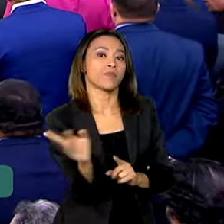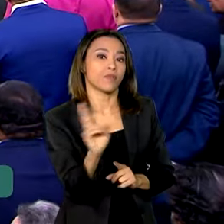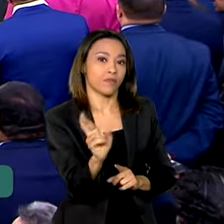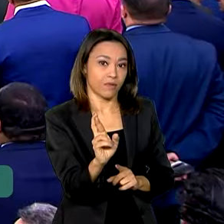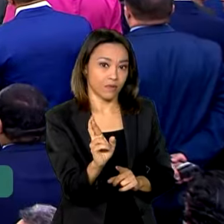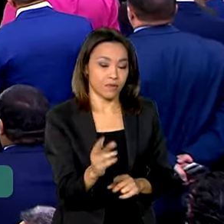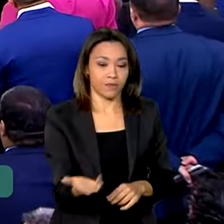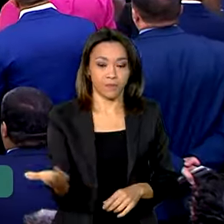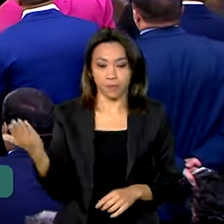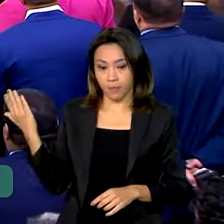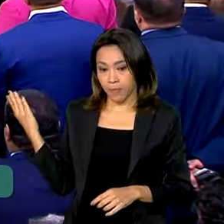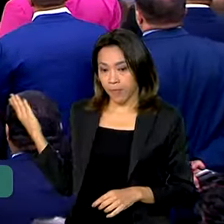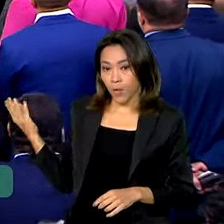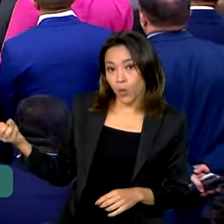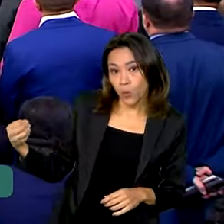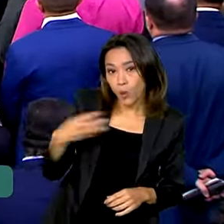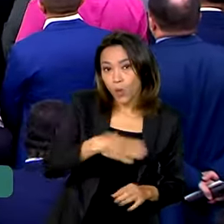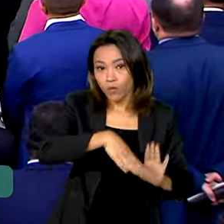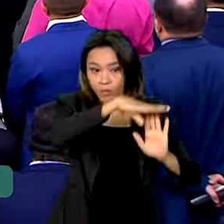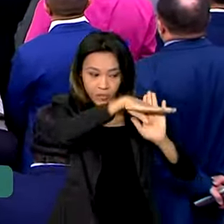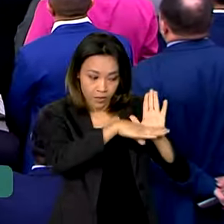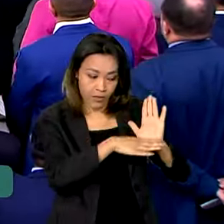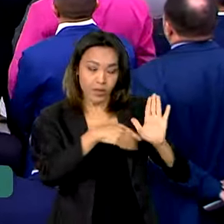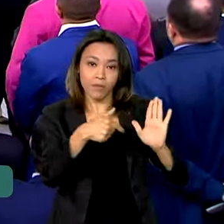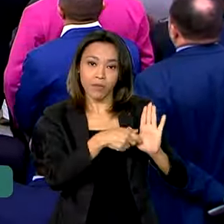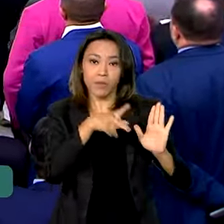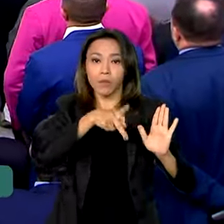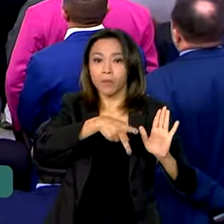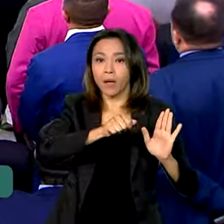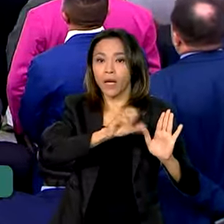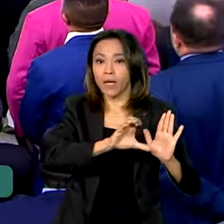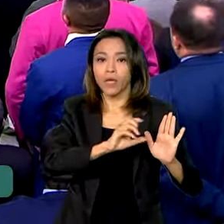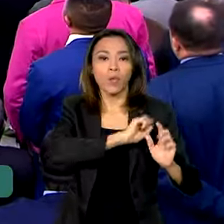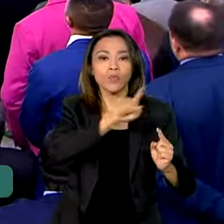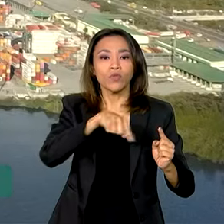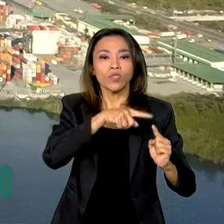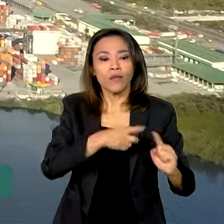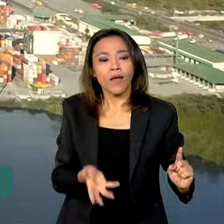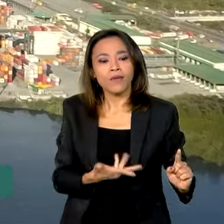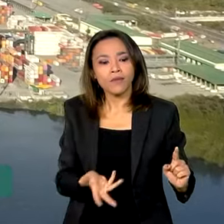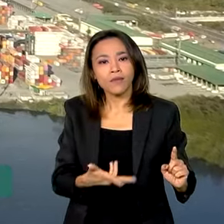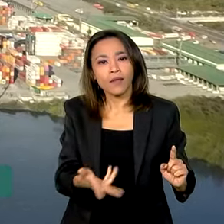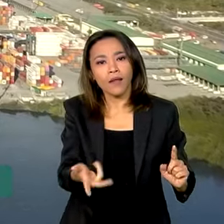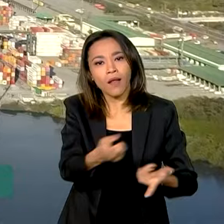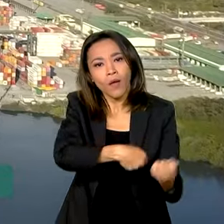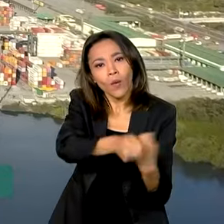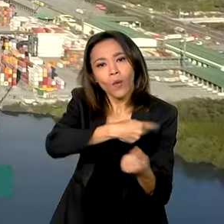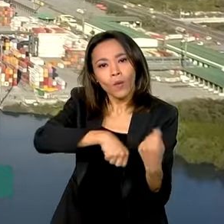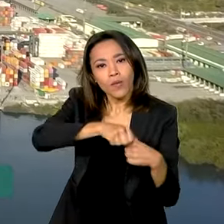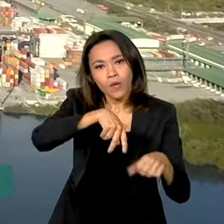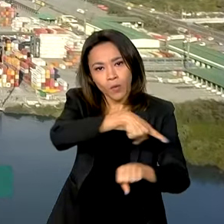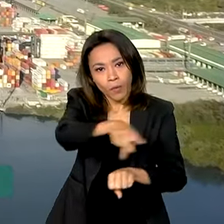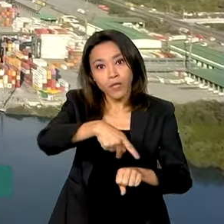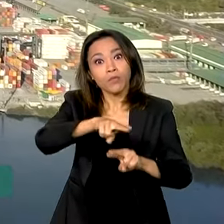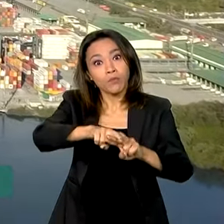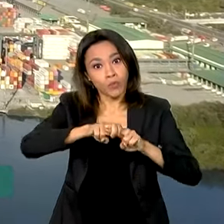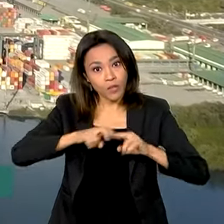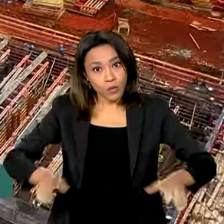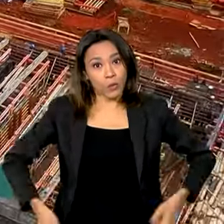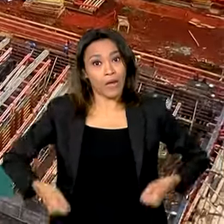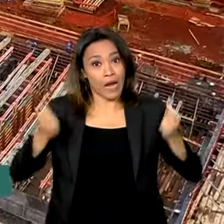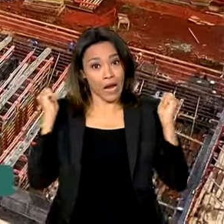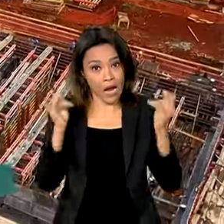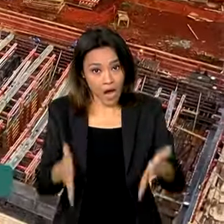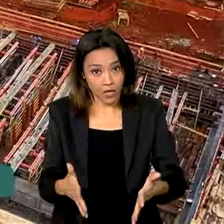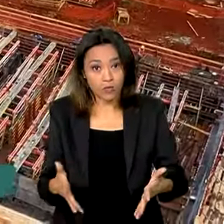O novo PAC pretende acelerar o crescimento econômico do país. E para isso está previsto um gasto total